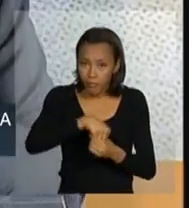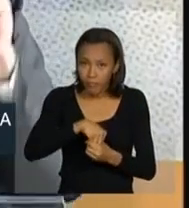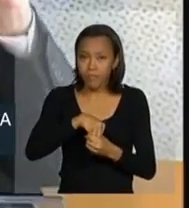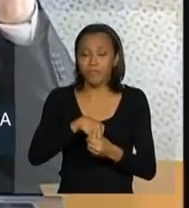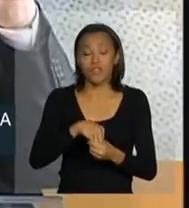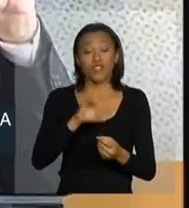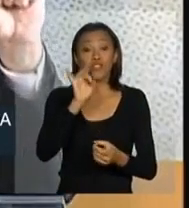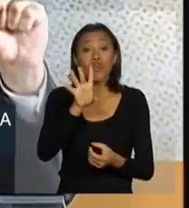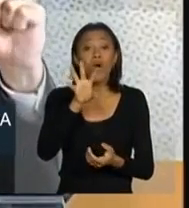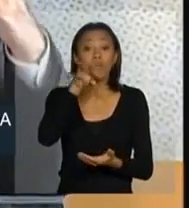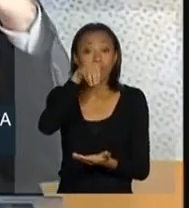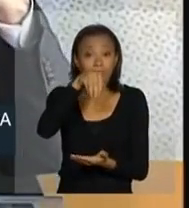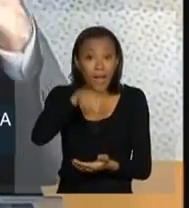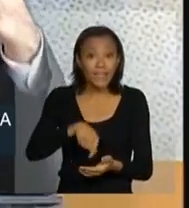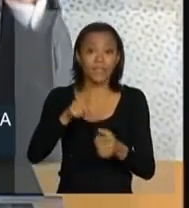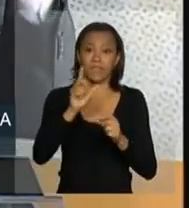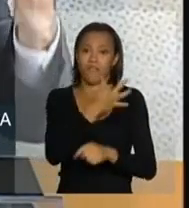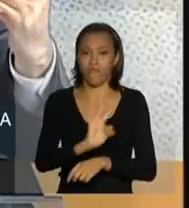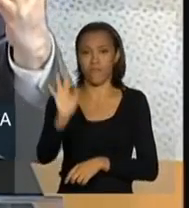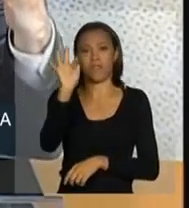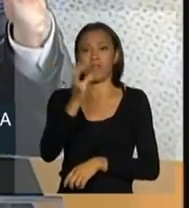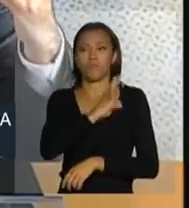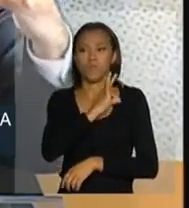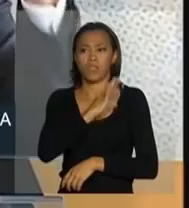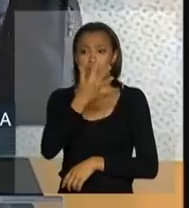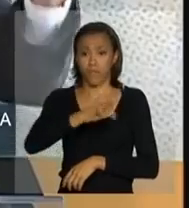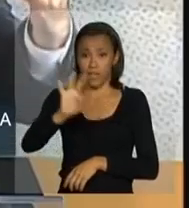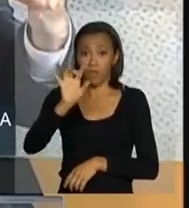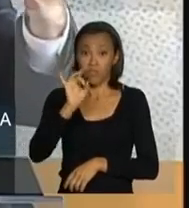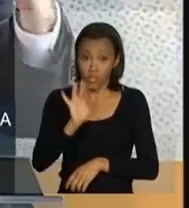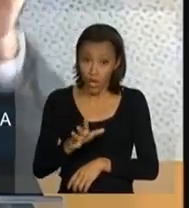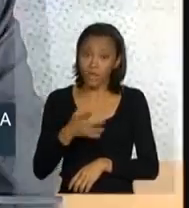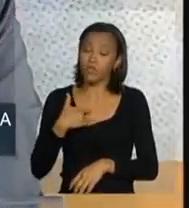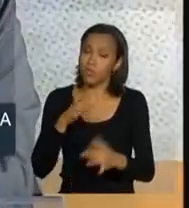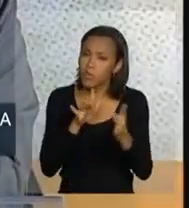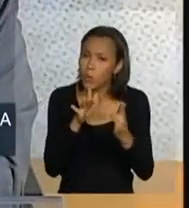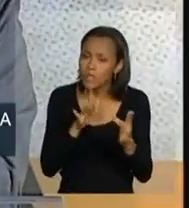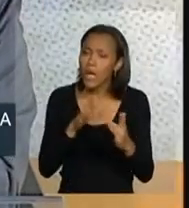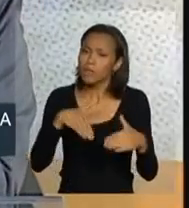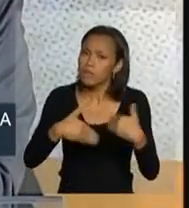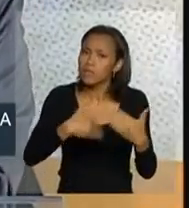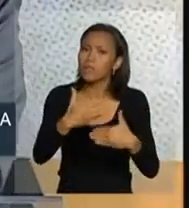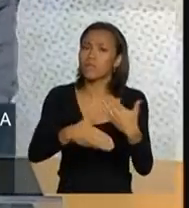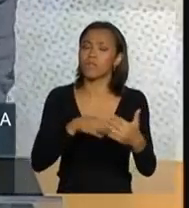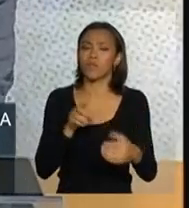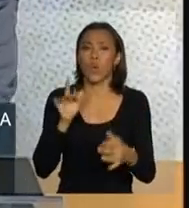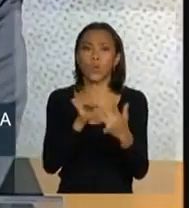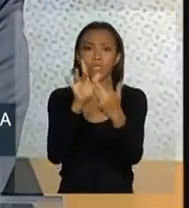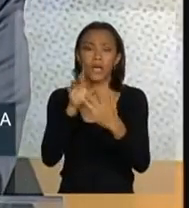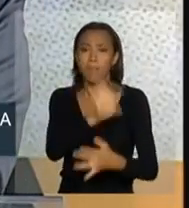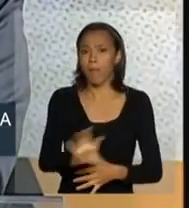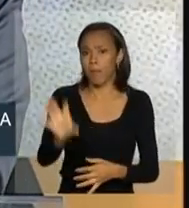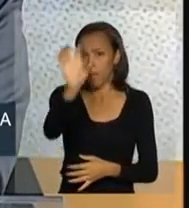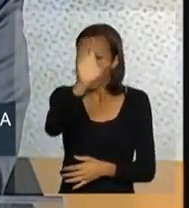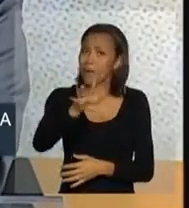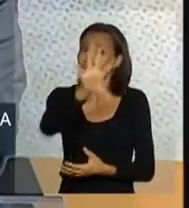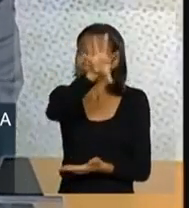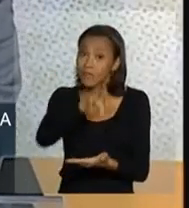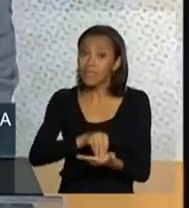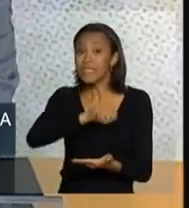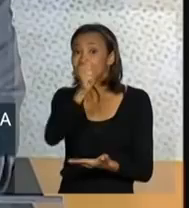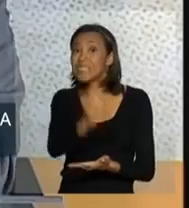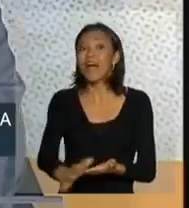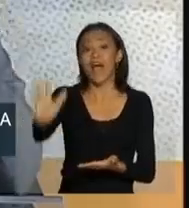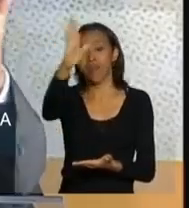só temos do âmbito federal. Nós estamos evoluindo em diálogo com os Estados para que possamos ter uma sistematização nacional desta matéria. Mas